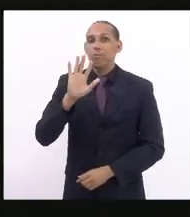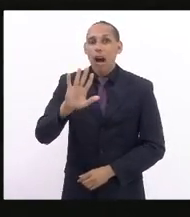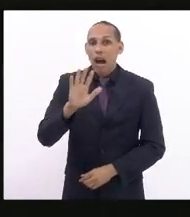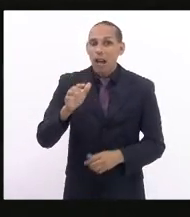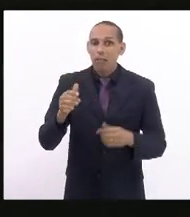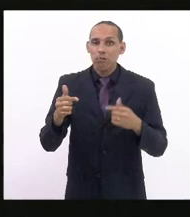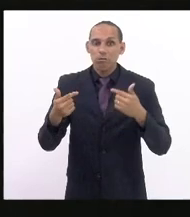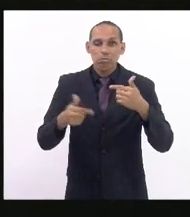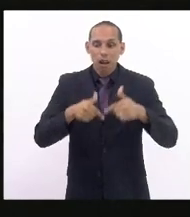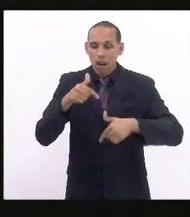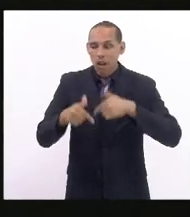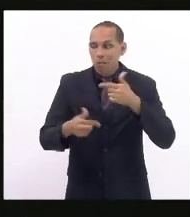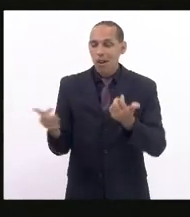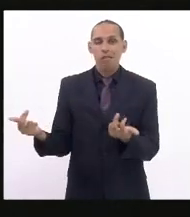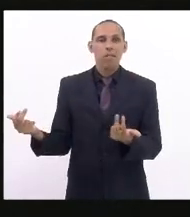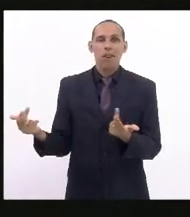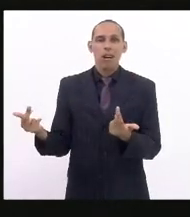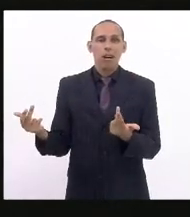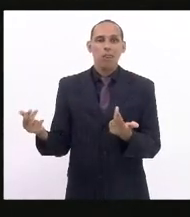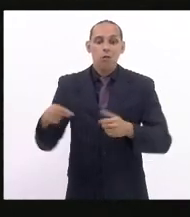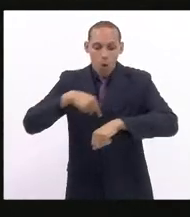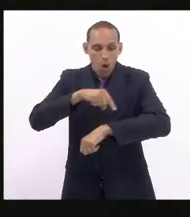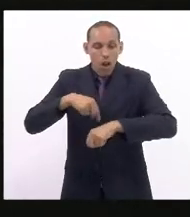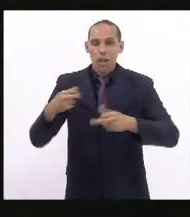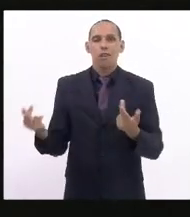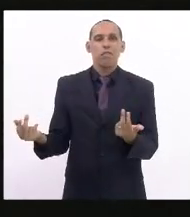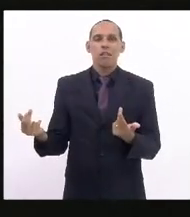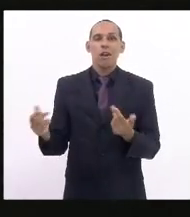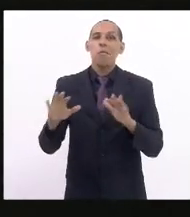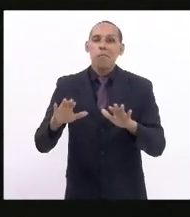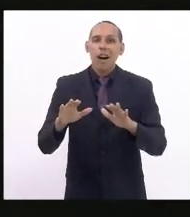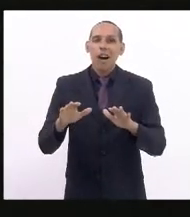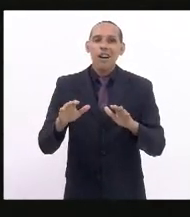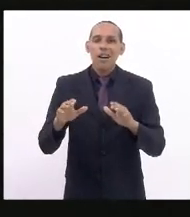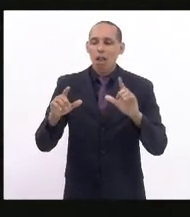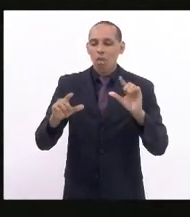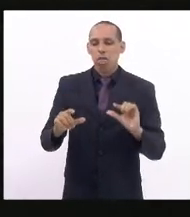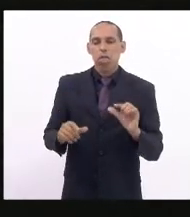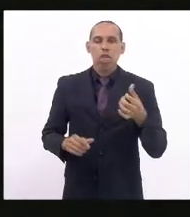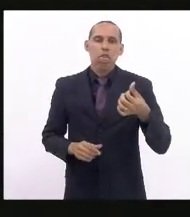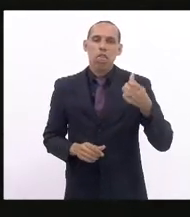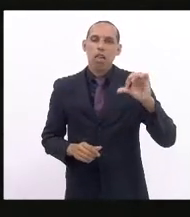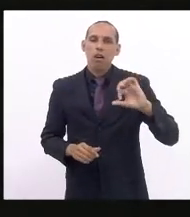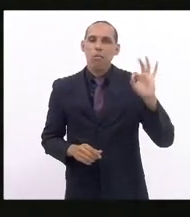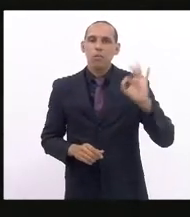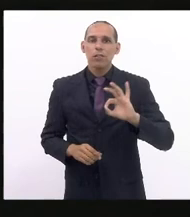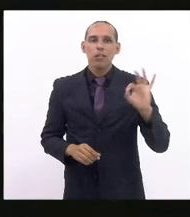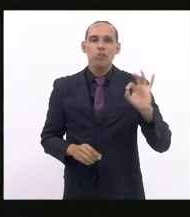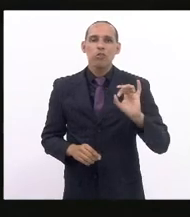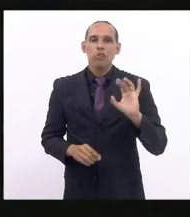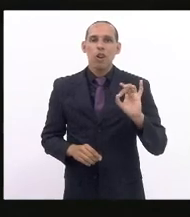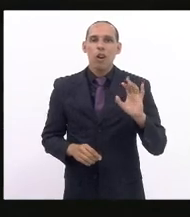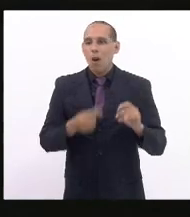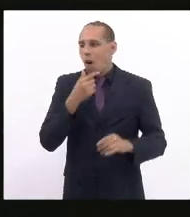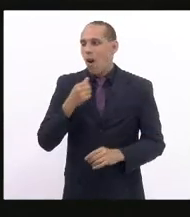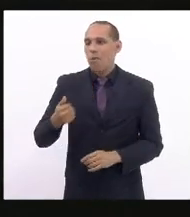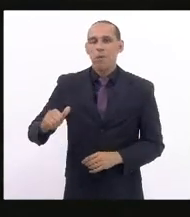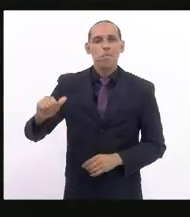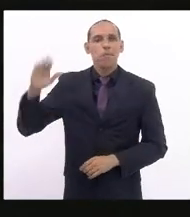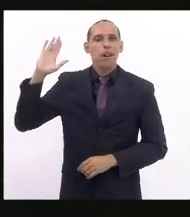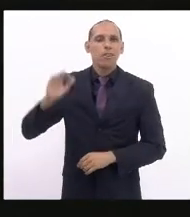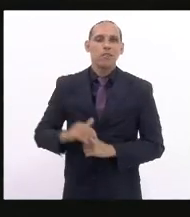e tendo a mesma carga horária. As mulheres, nesse universo do mundo do trabalho, as mulheres,